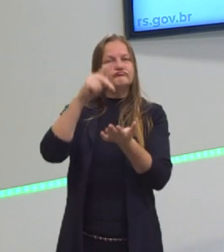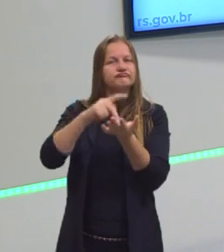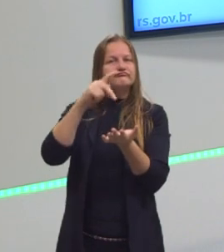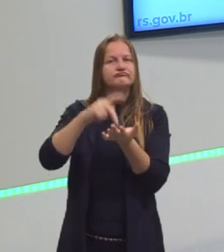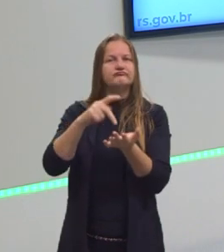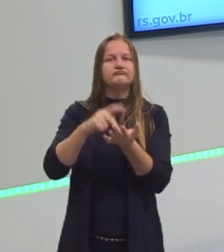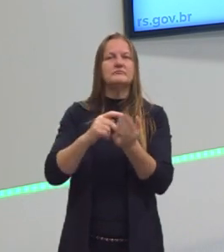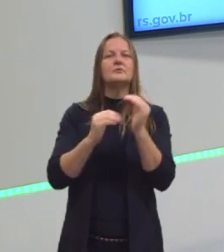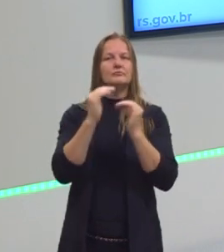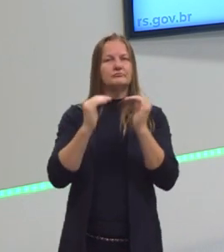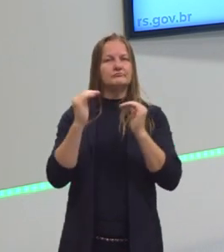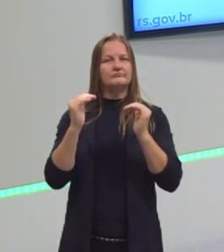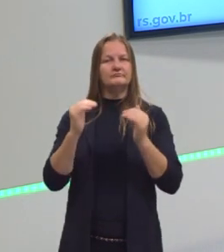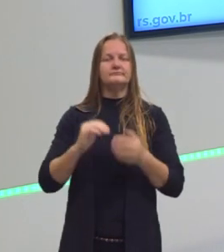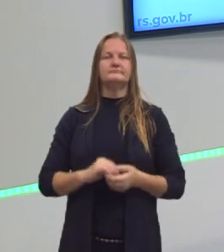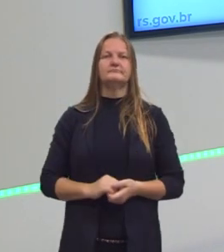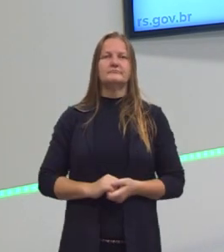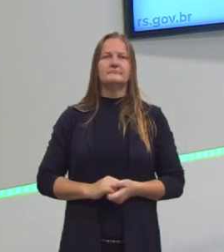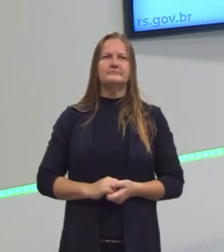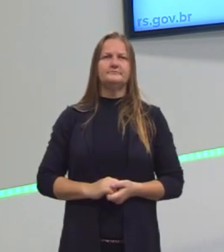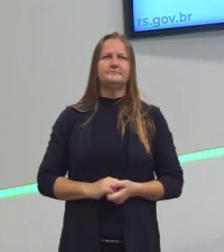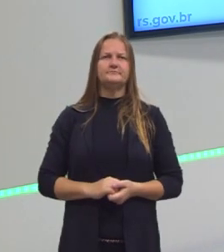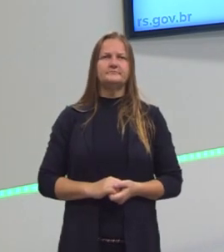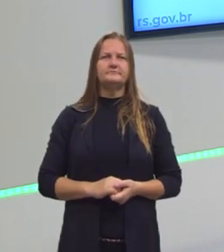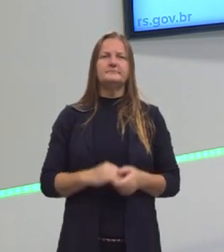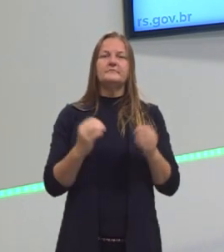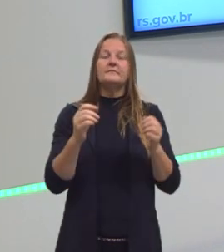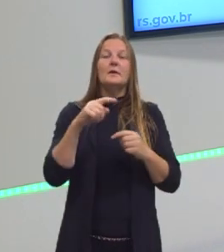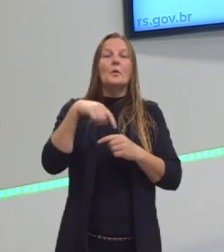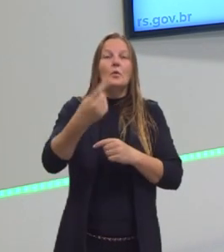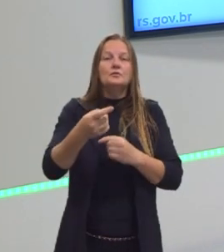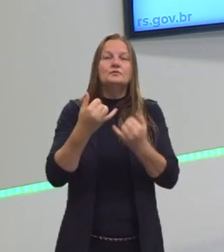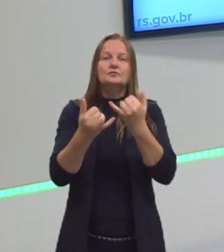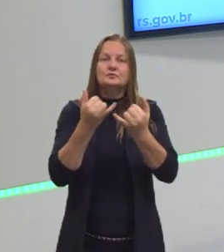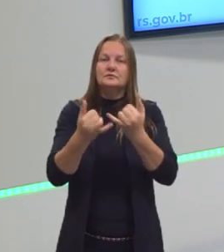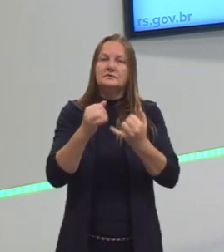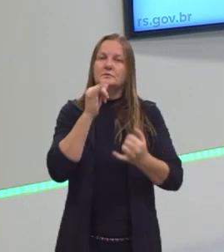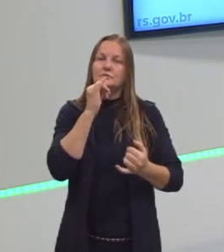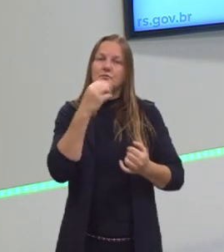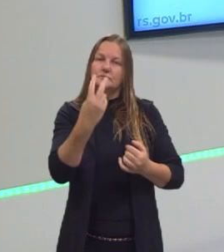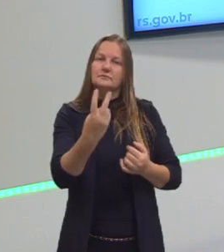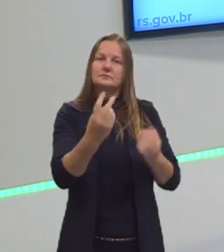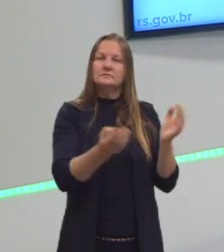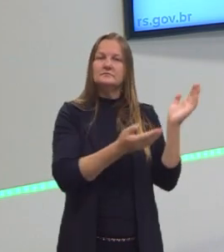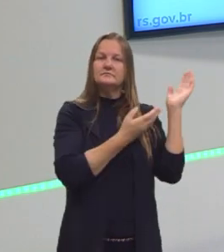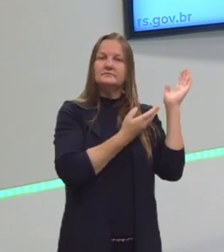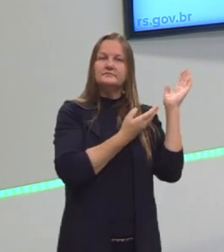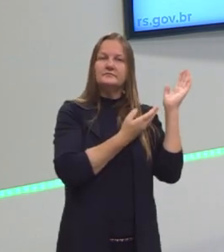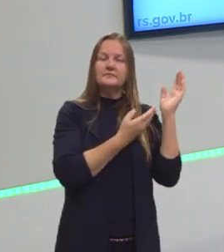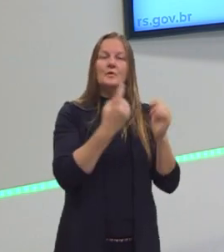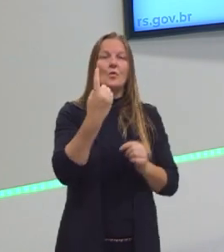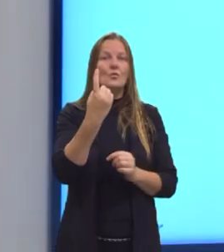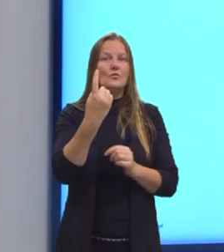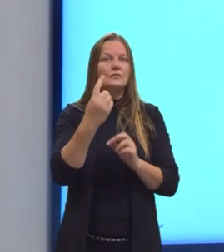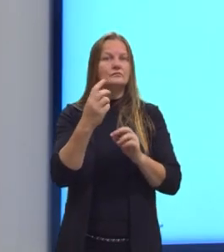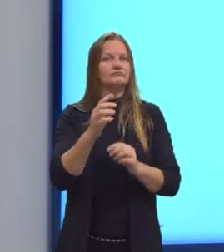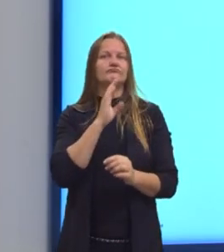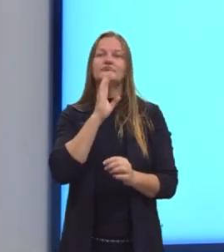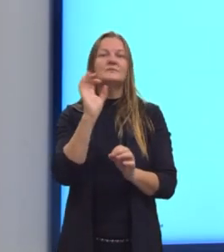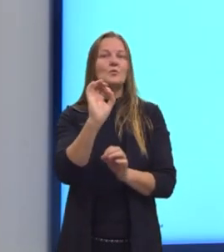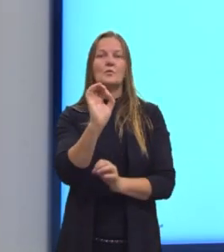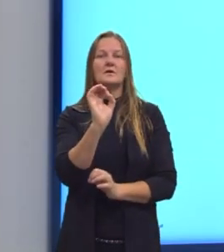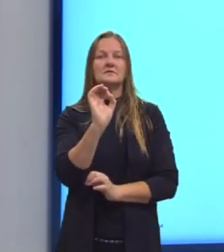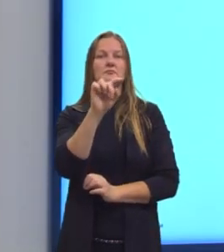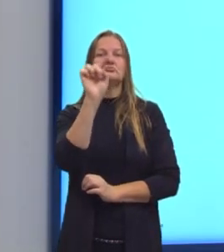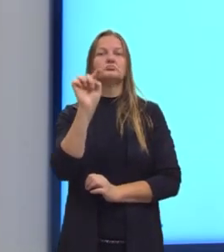segue essa propriedade. Já nesse próximo exemplo, eu trouxe justamente com um dos valores desconhecidos.